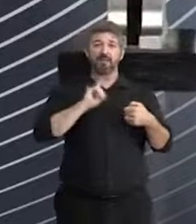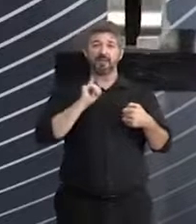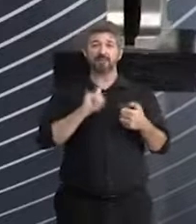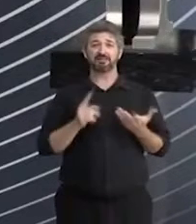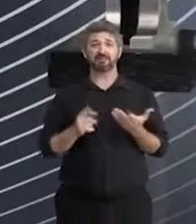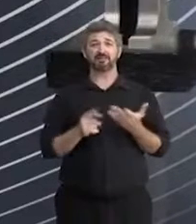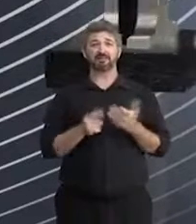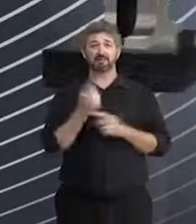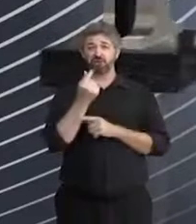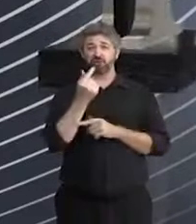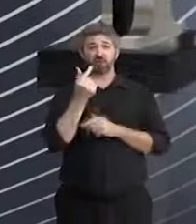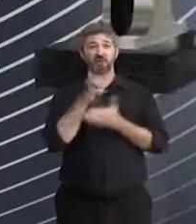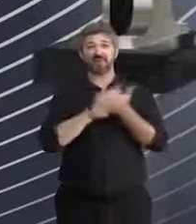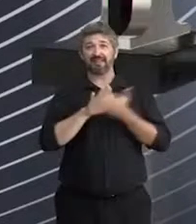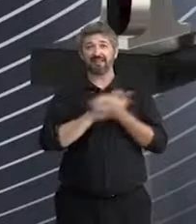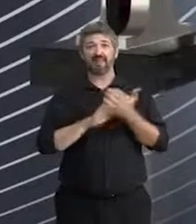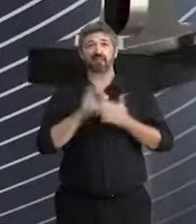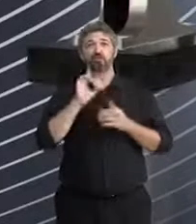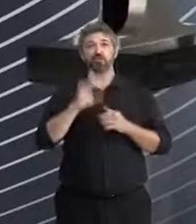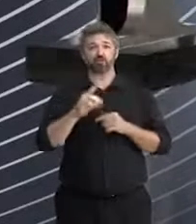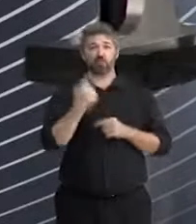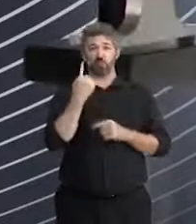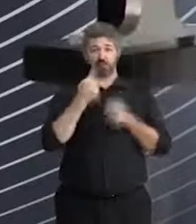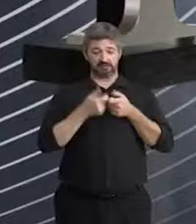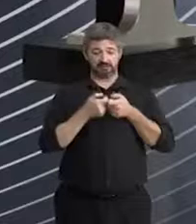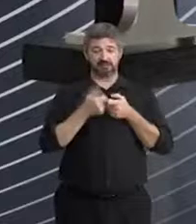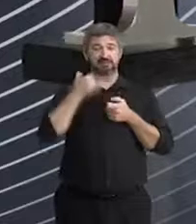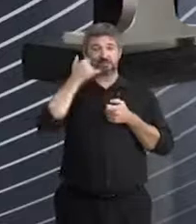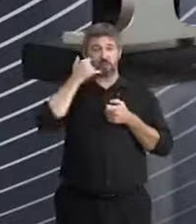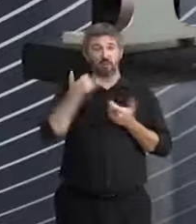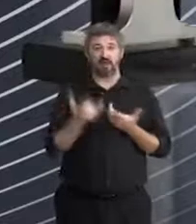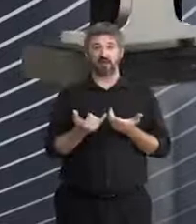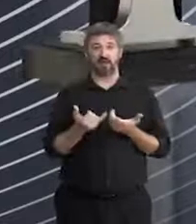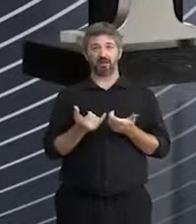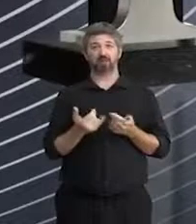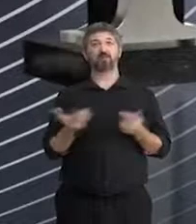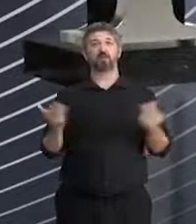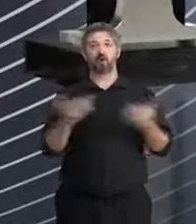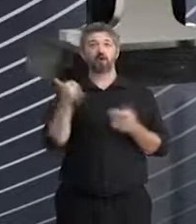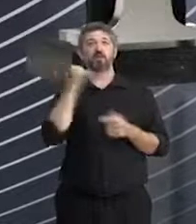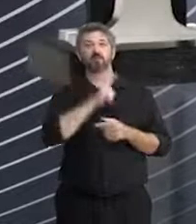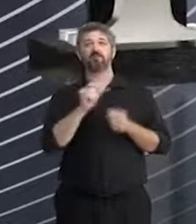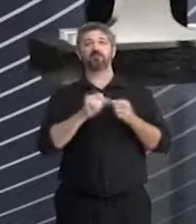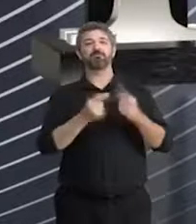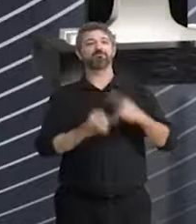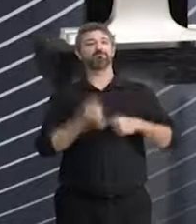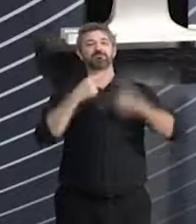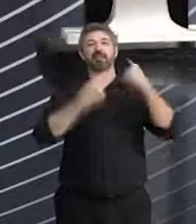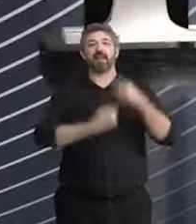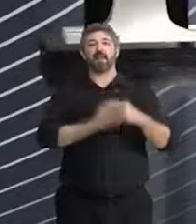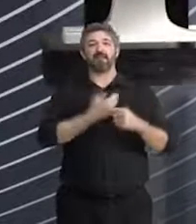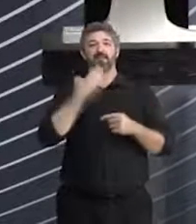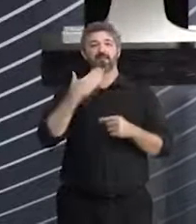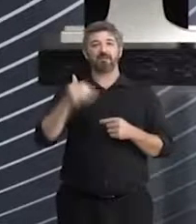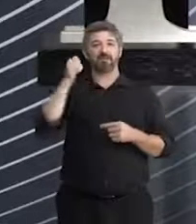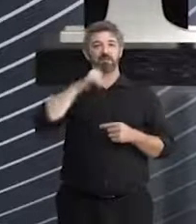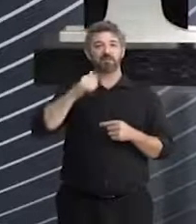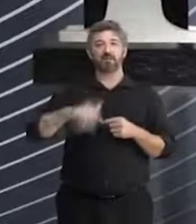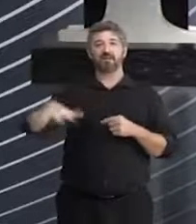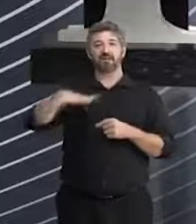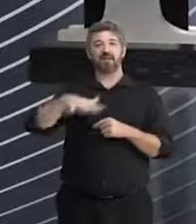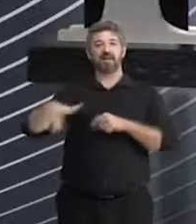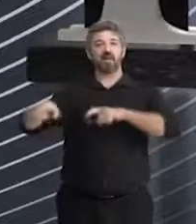nenhum recurso financeiro, só com um celular. E nós estamos conseguindo fazer a diferença aqui para as mulheres da zona rural,